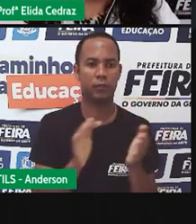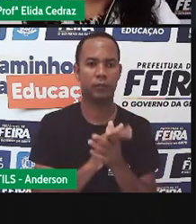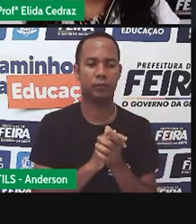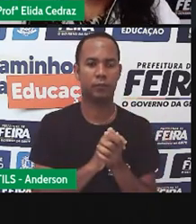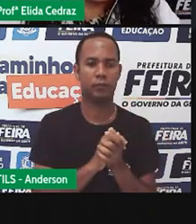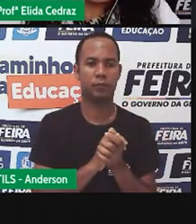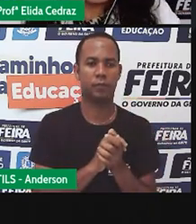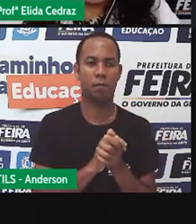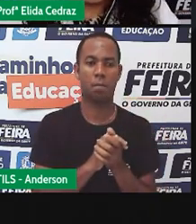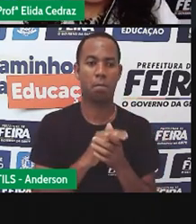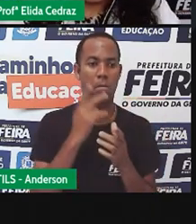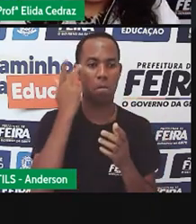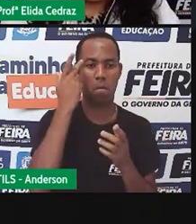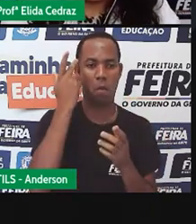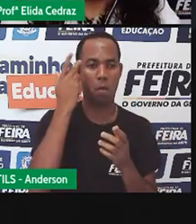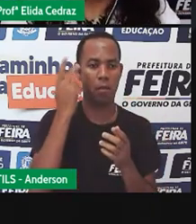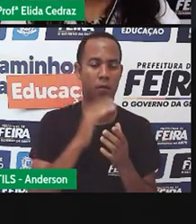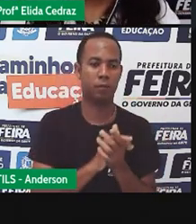Popular.